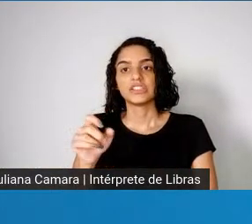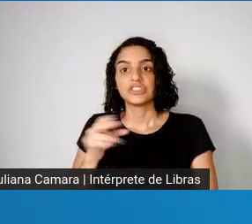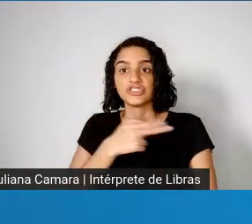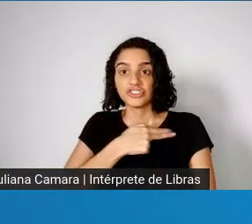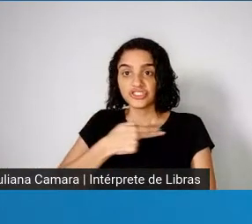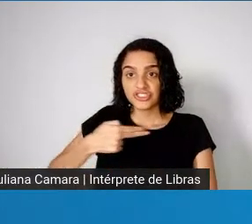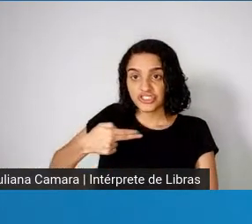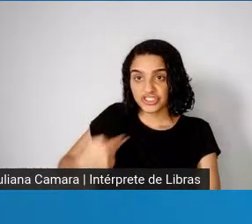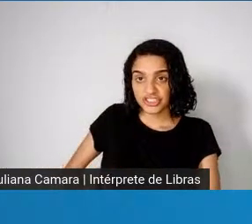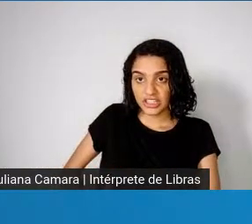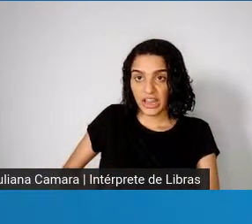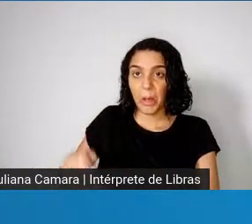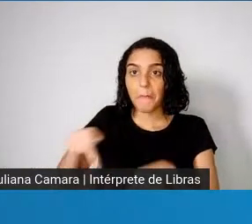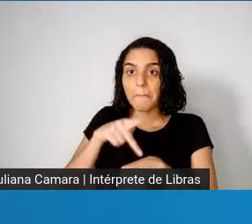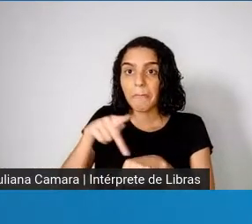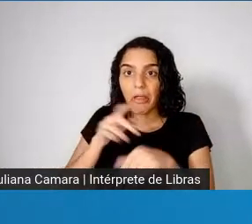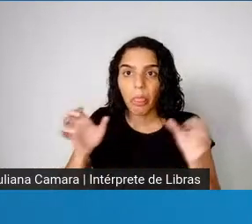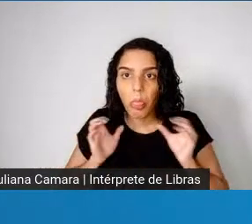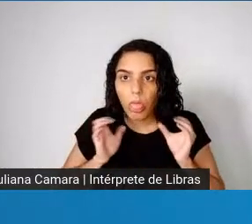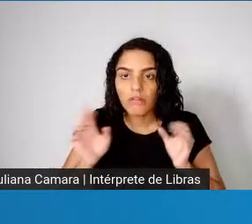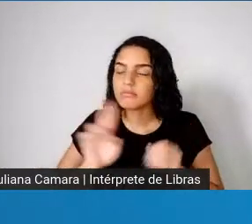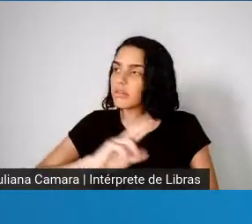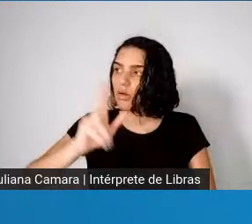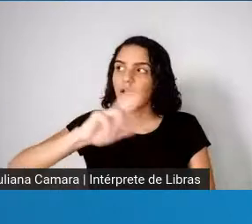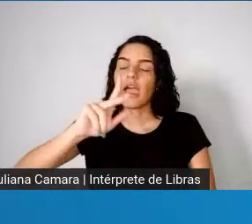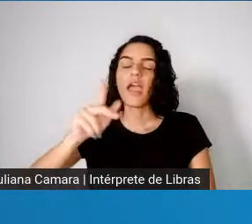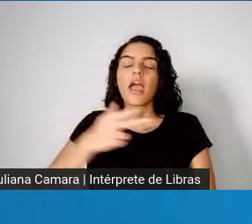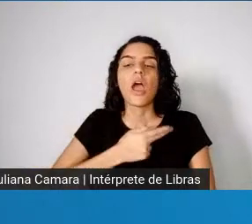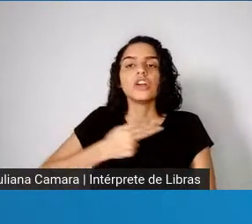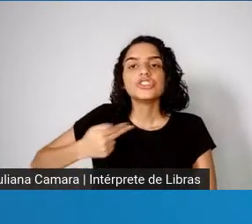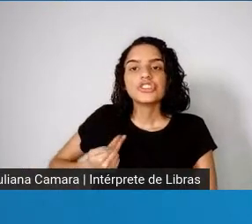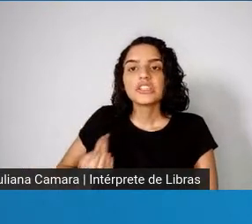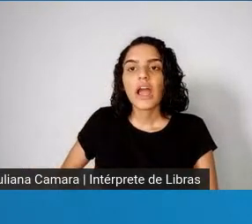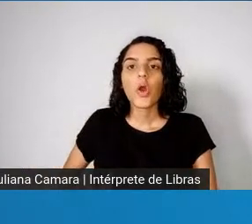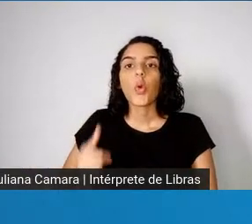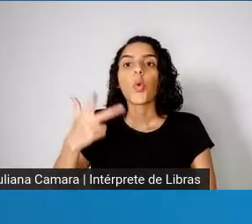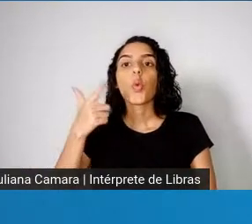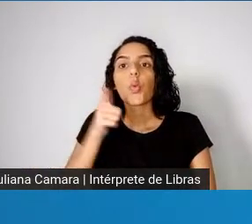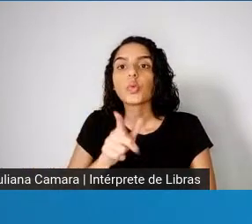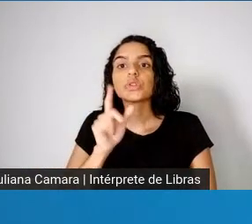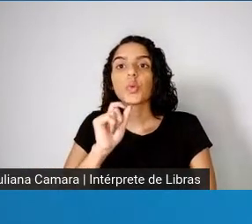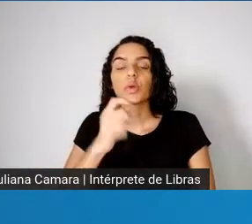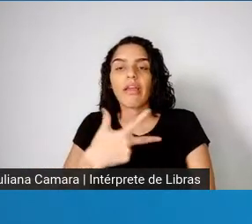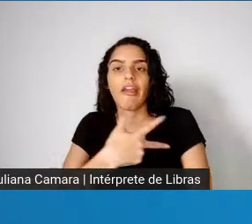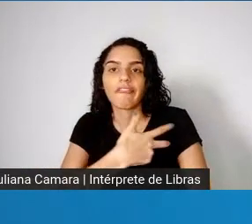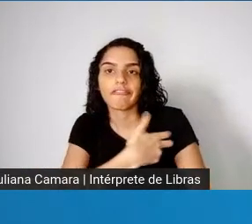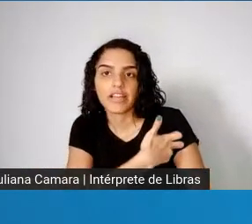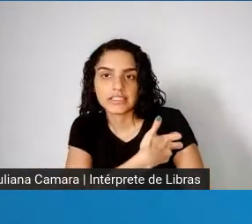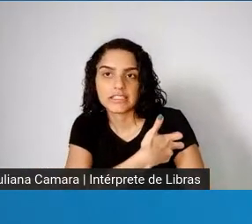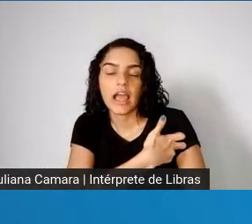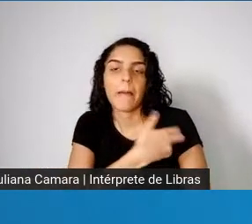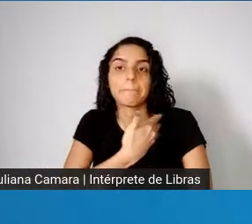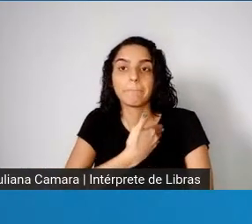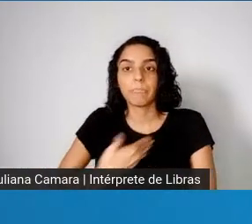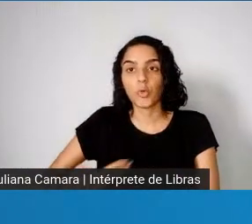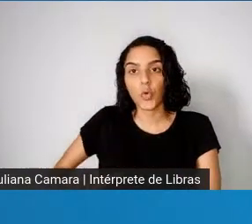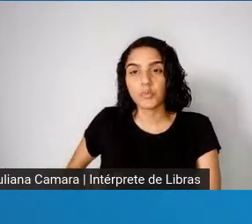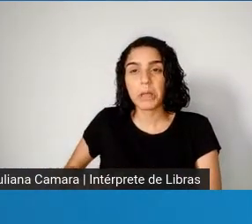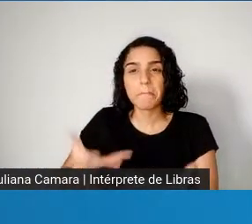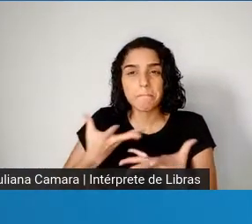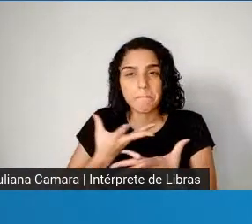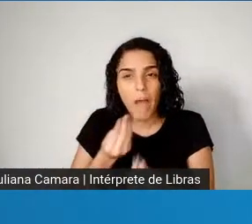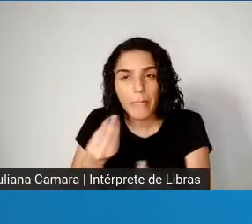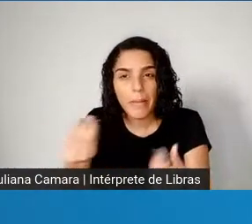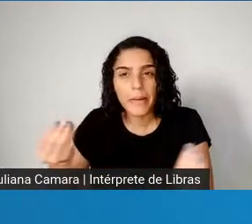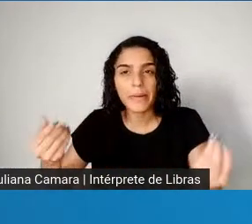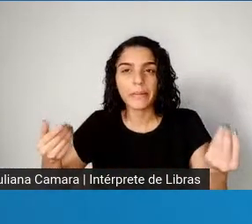renda alta, muda, muda esse cenário, está vacinando com as suas duas vacinas, com a vacina pública, grandemente com a vacina